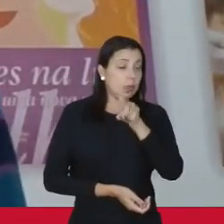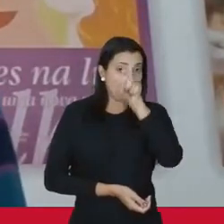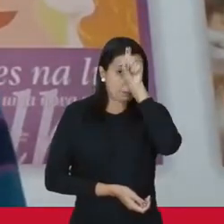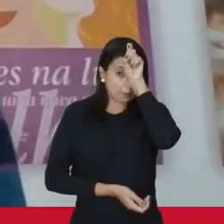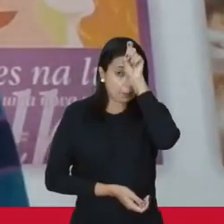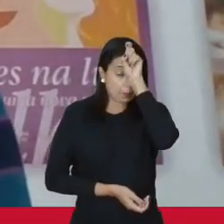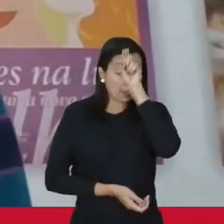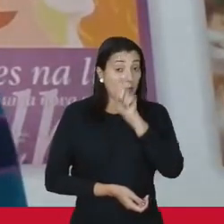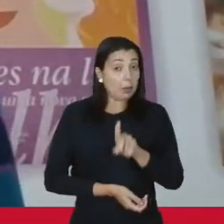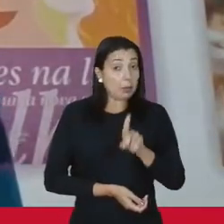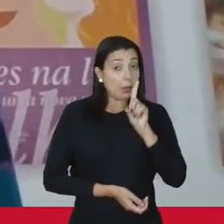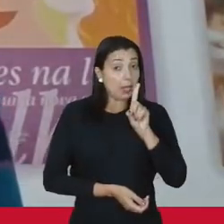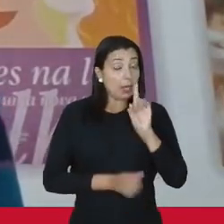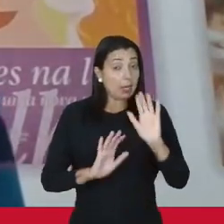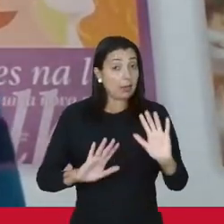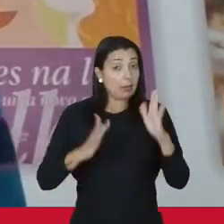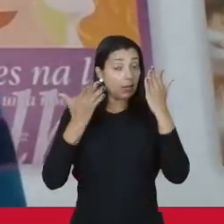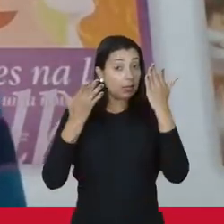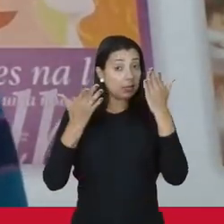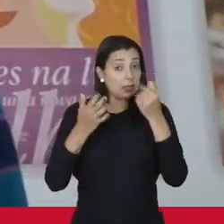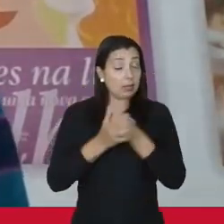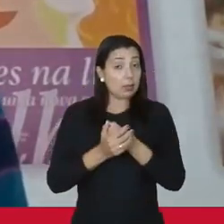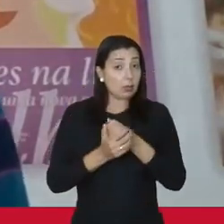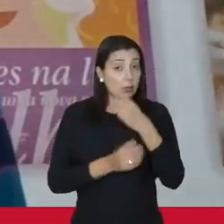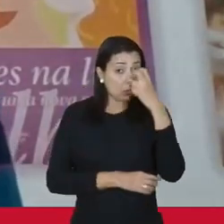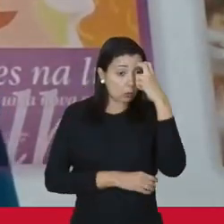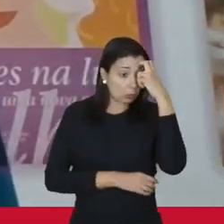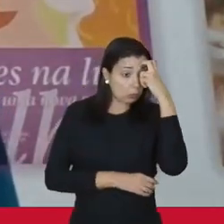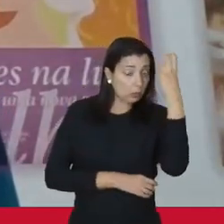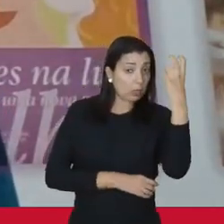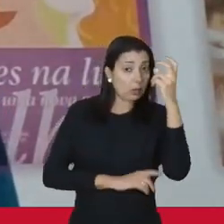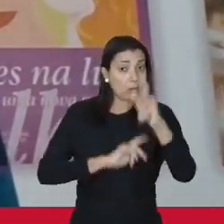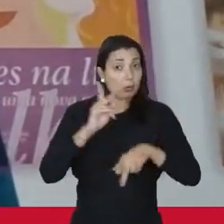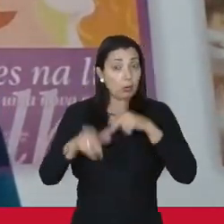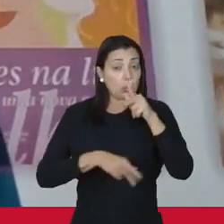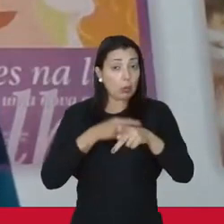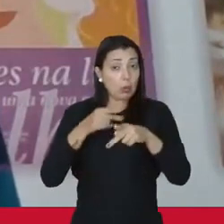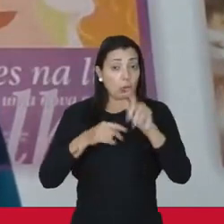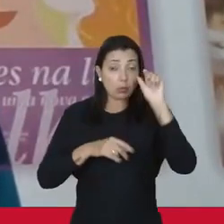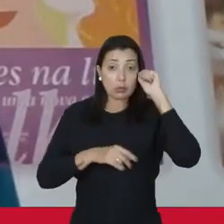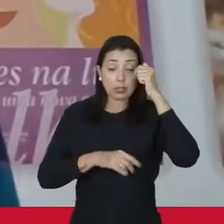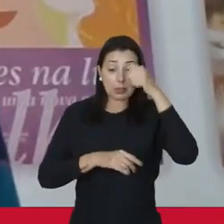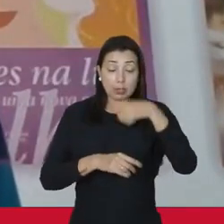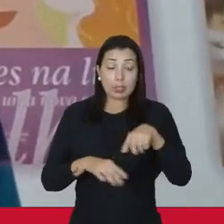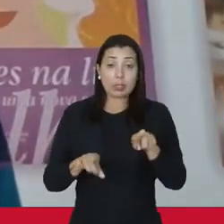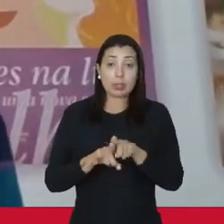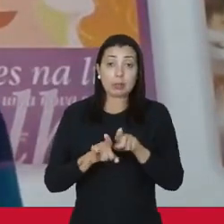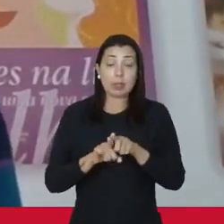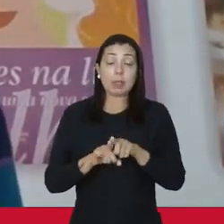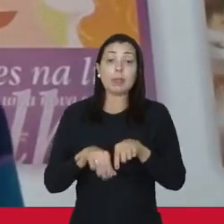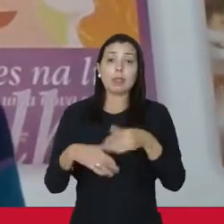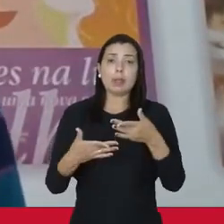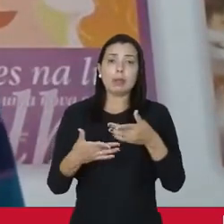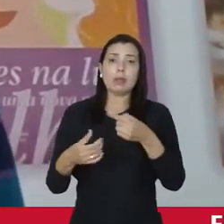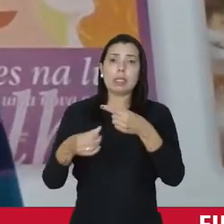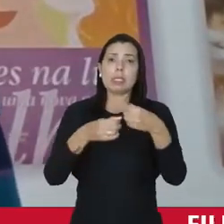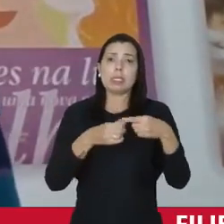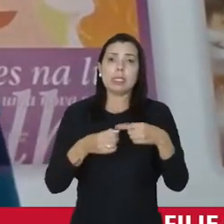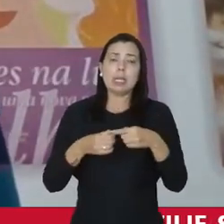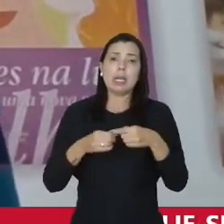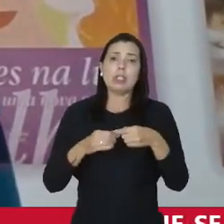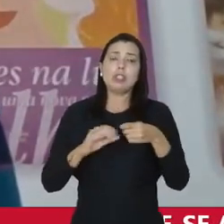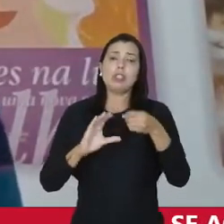cultural do povo negro aqui na cidade de Niterói. Aqui a gente tem, é uma cidade de classes